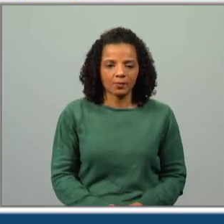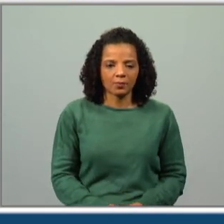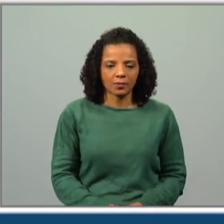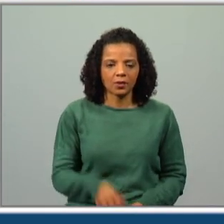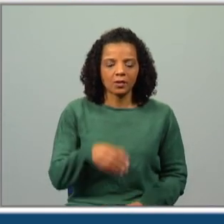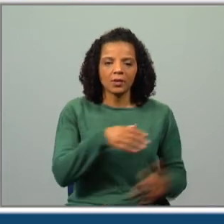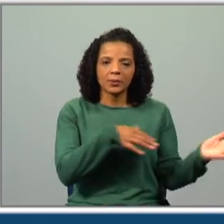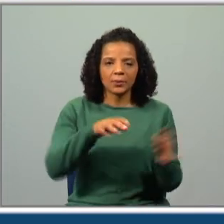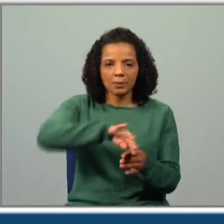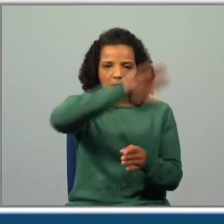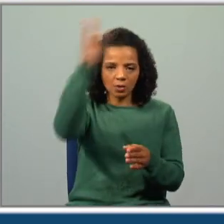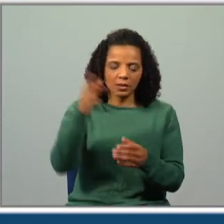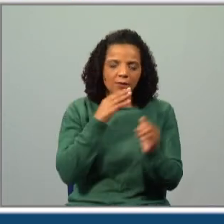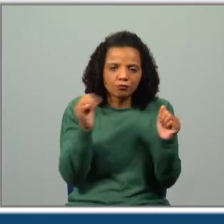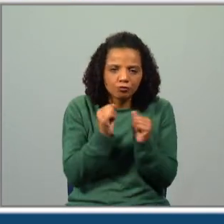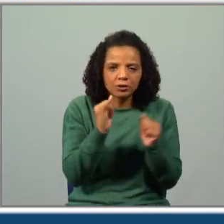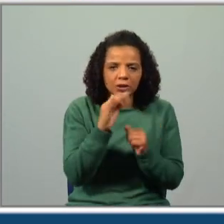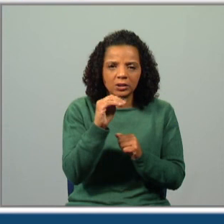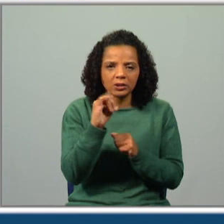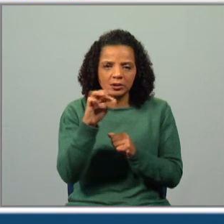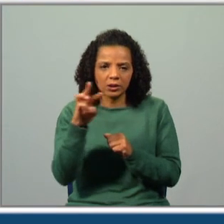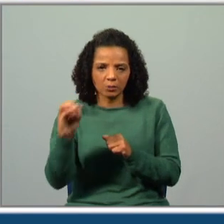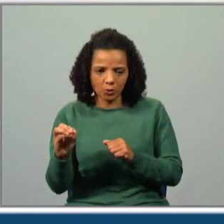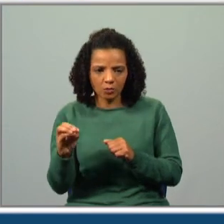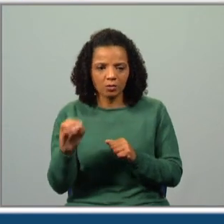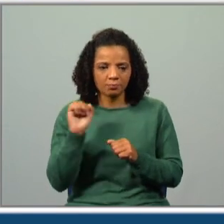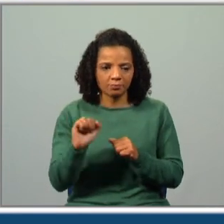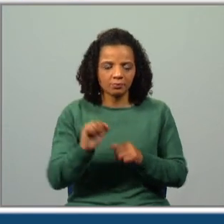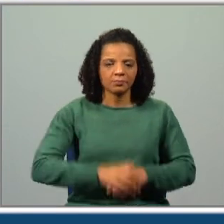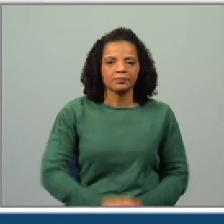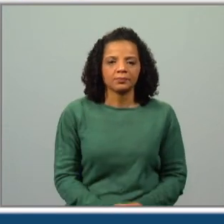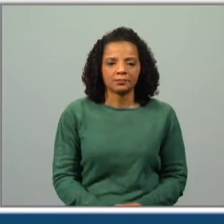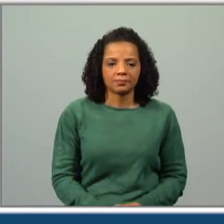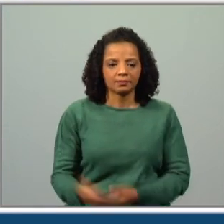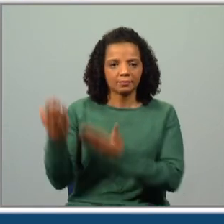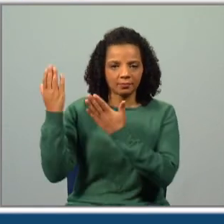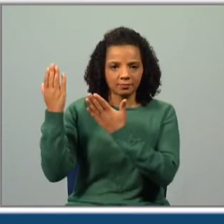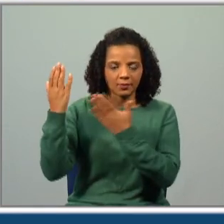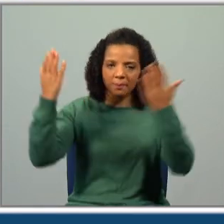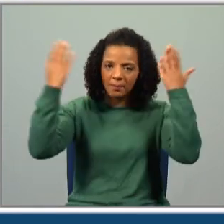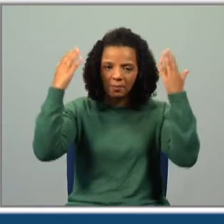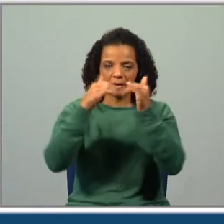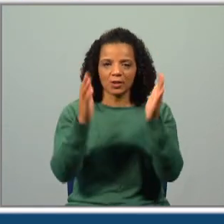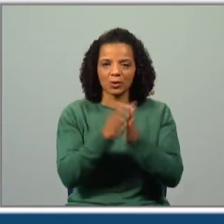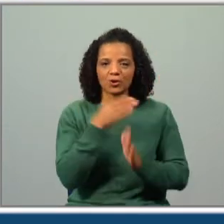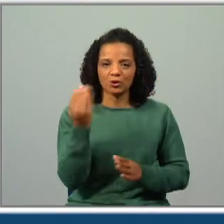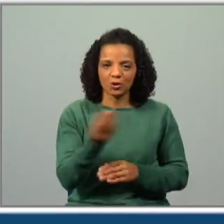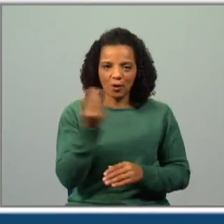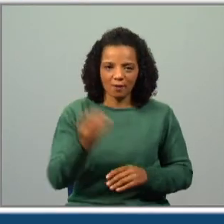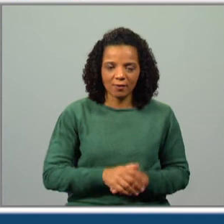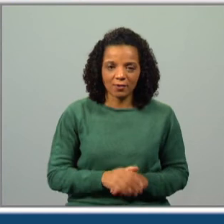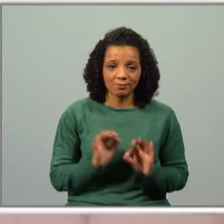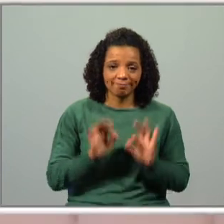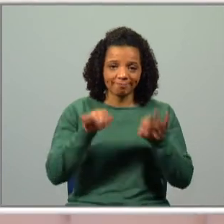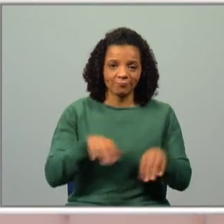E o vento da montanha era fresquíssimo. Superlativo absoluto sintético. Muitos parabéns, meus jovens. Chegámos ao